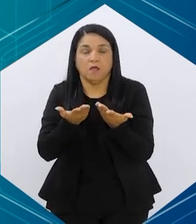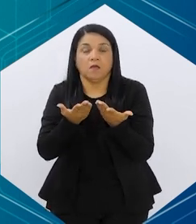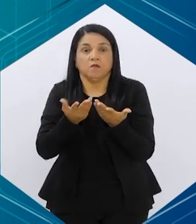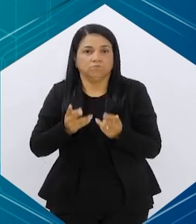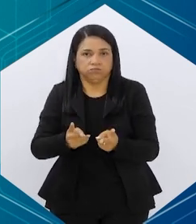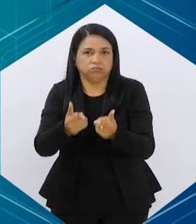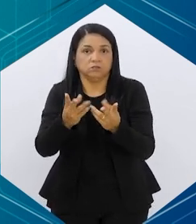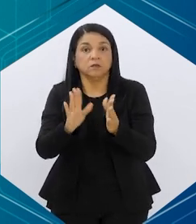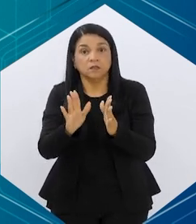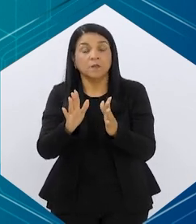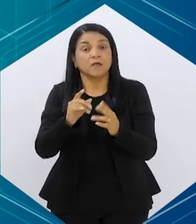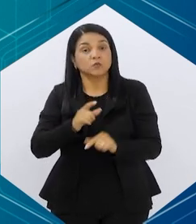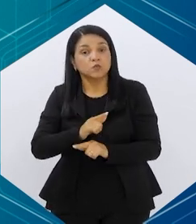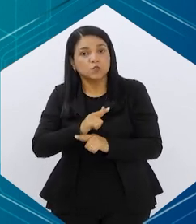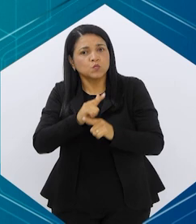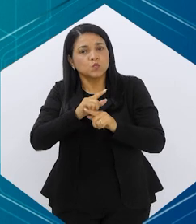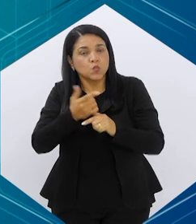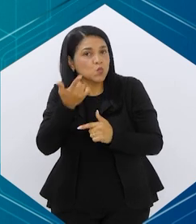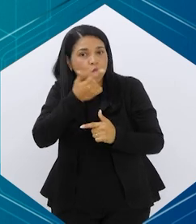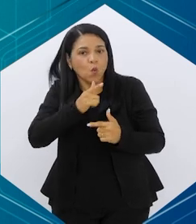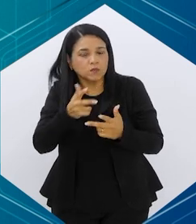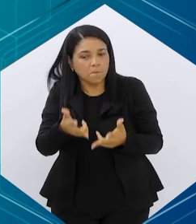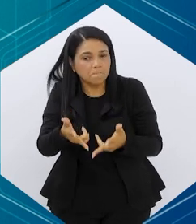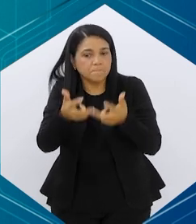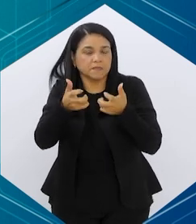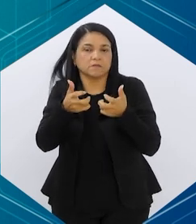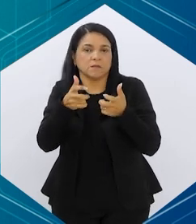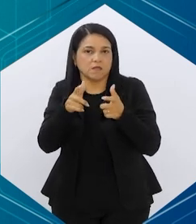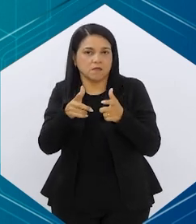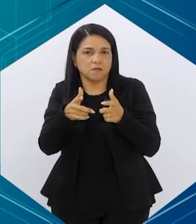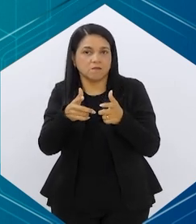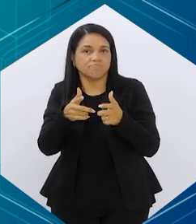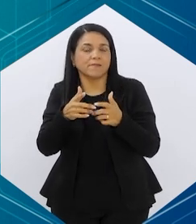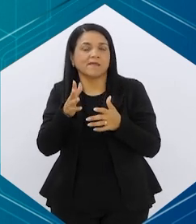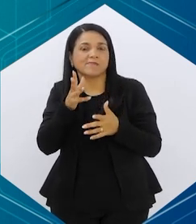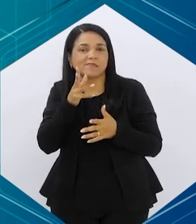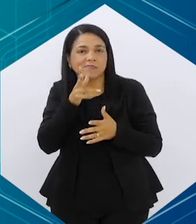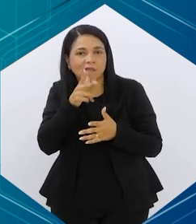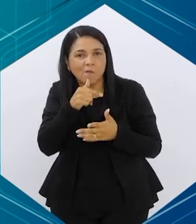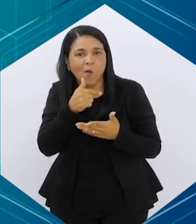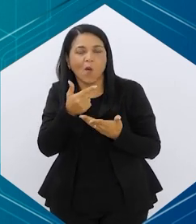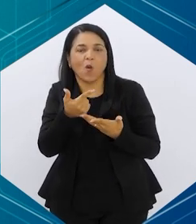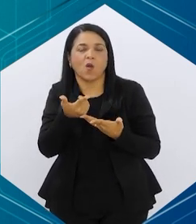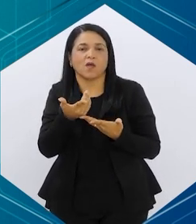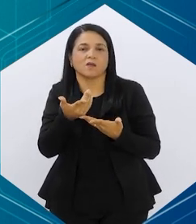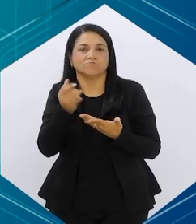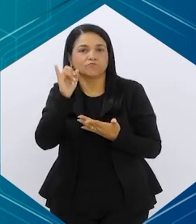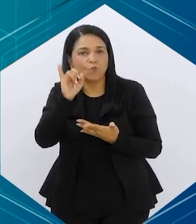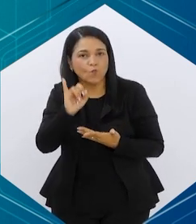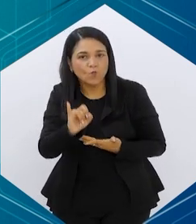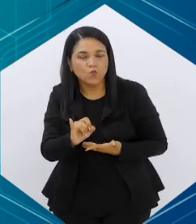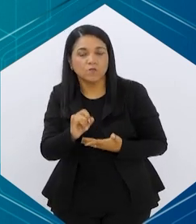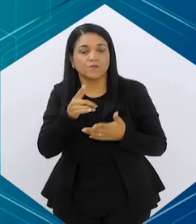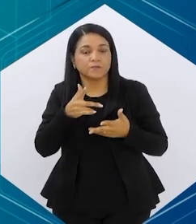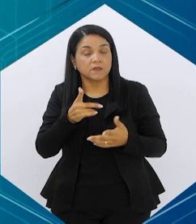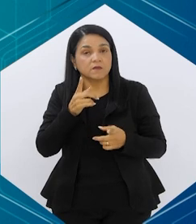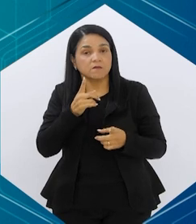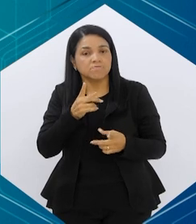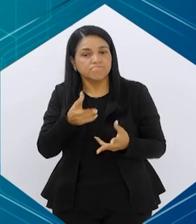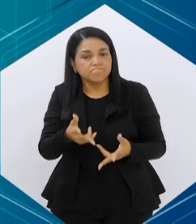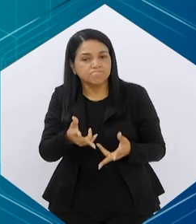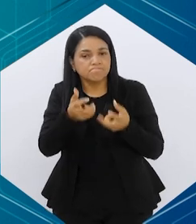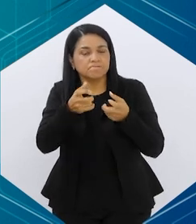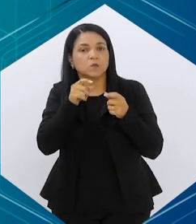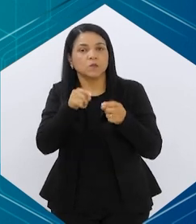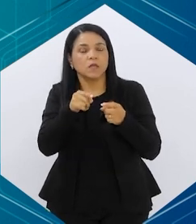periódico. Mas quando você não consegue identificar isso em tempo, isso também vai levar a um ganho de peso, né? Então, assim, identificar o